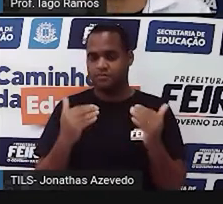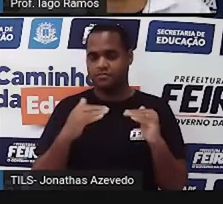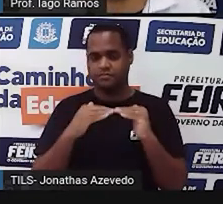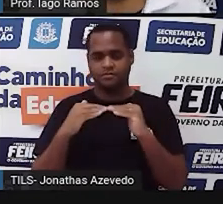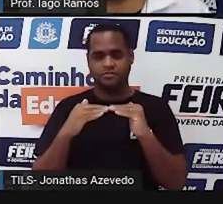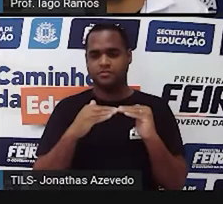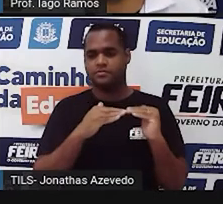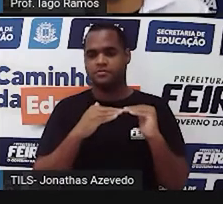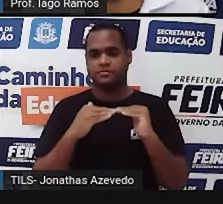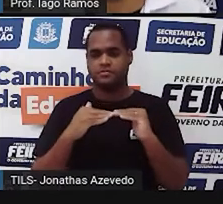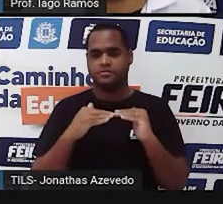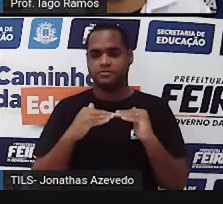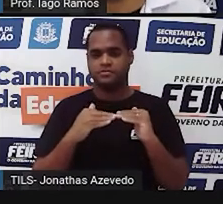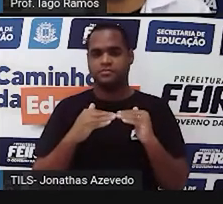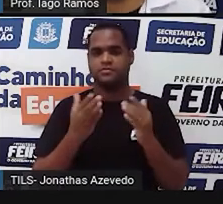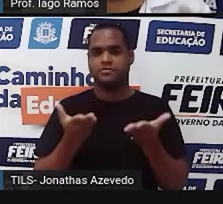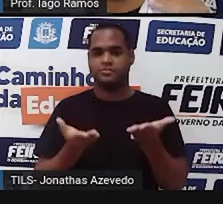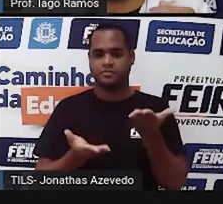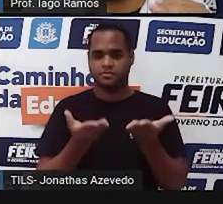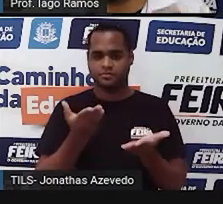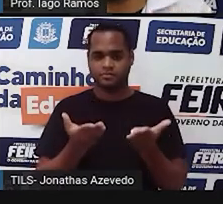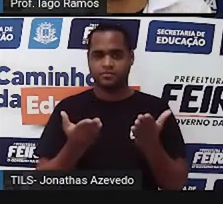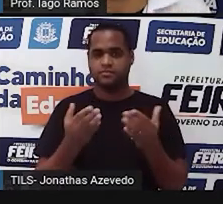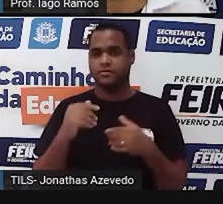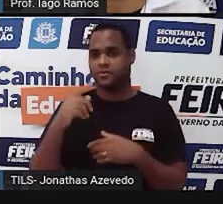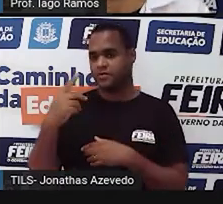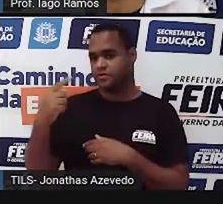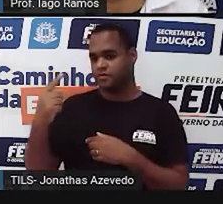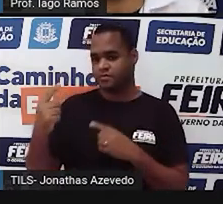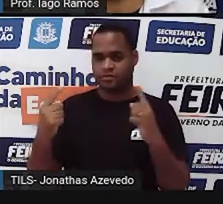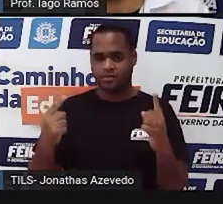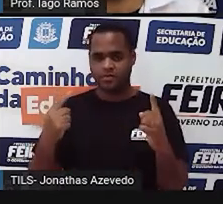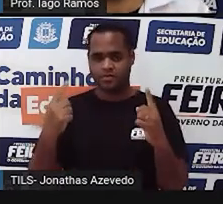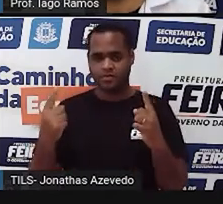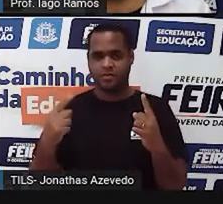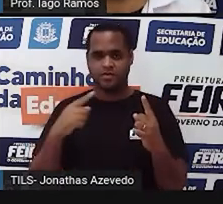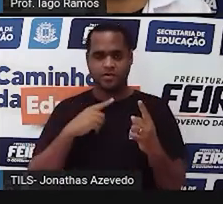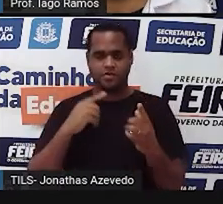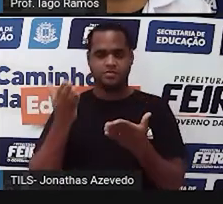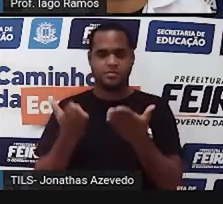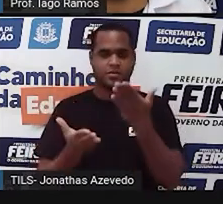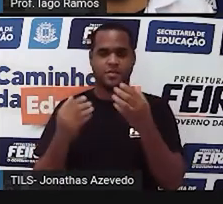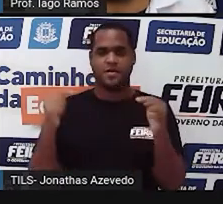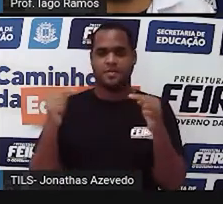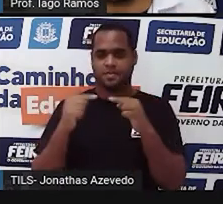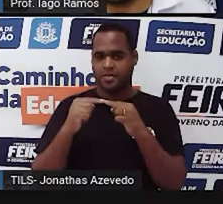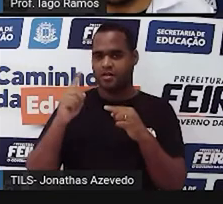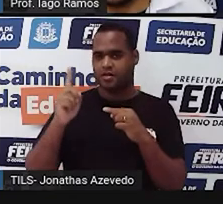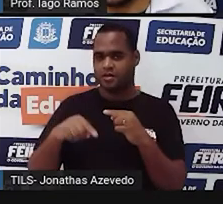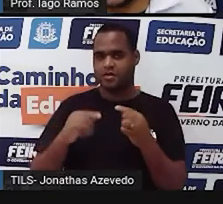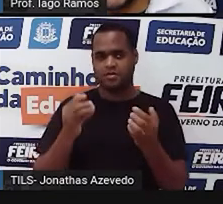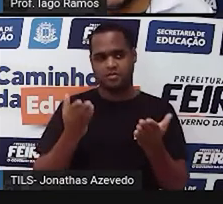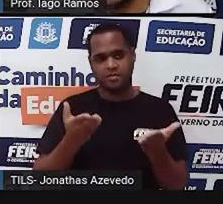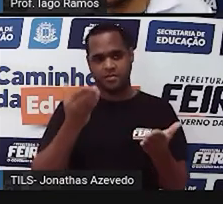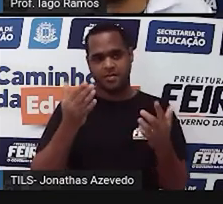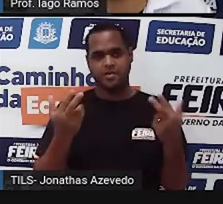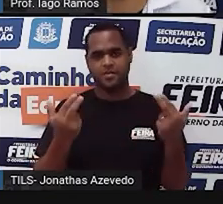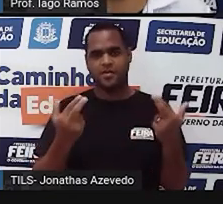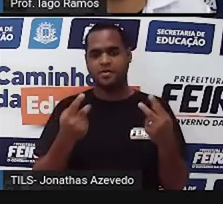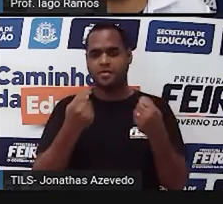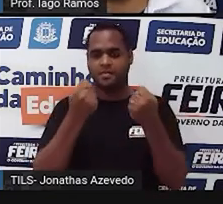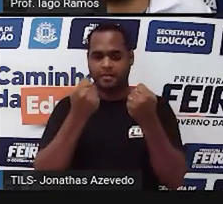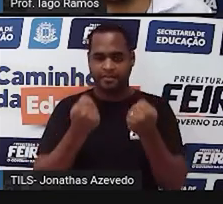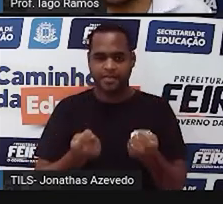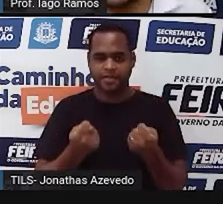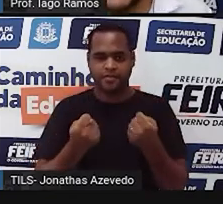Isso significa que os dois lados da balança têm a mesma massa, tá? Como